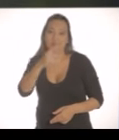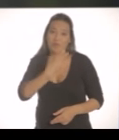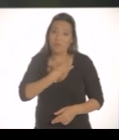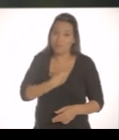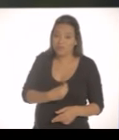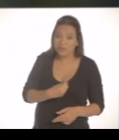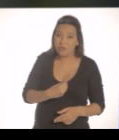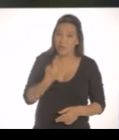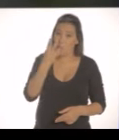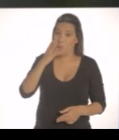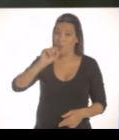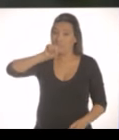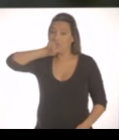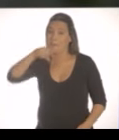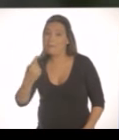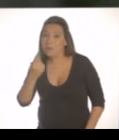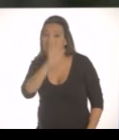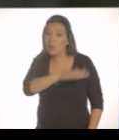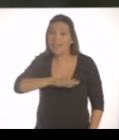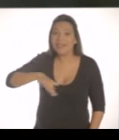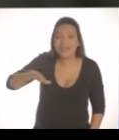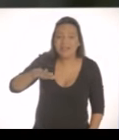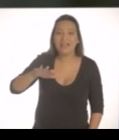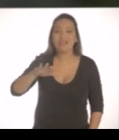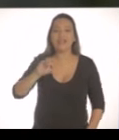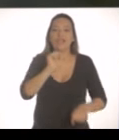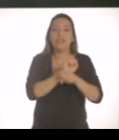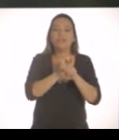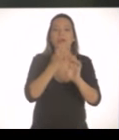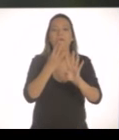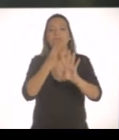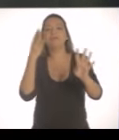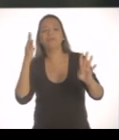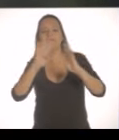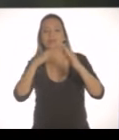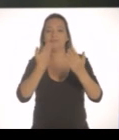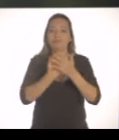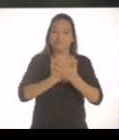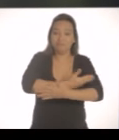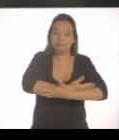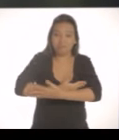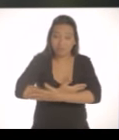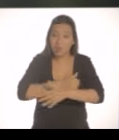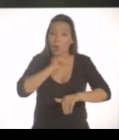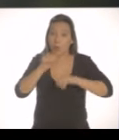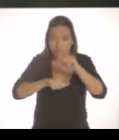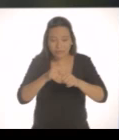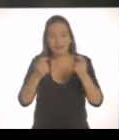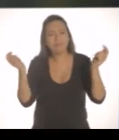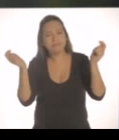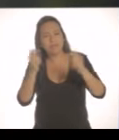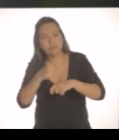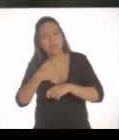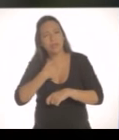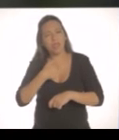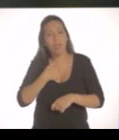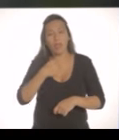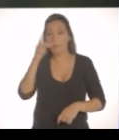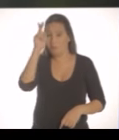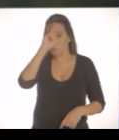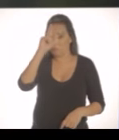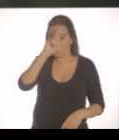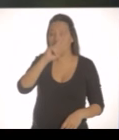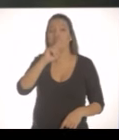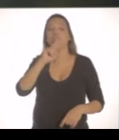perfeitamente do que eu estou dizendo. São mais de 40 mil crianças nas filas das creches. Mudar essa realidade é possível.